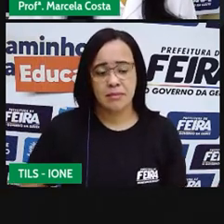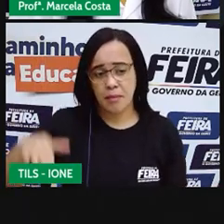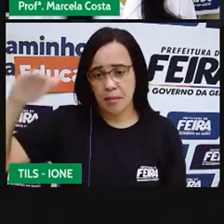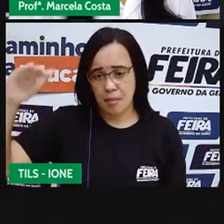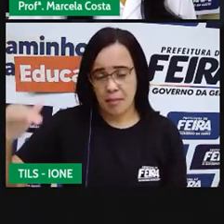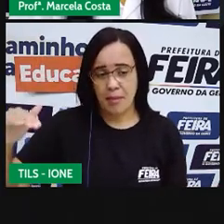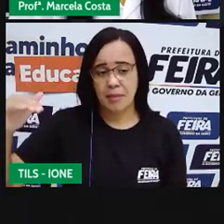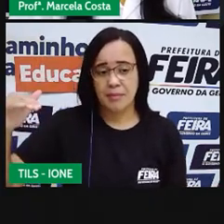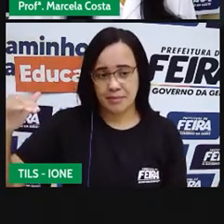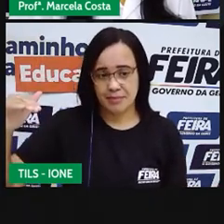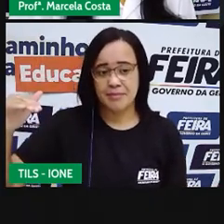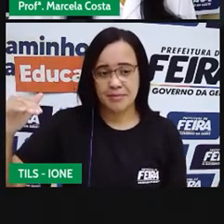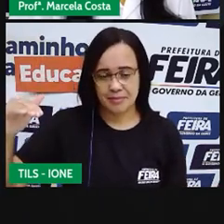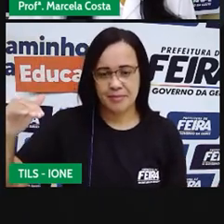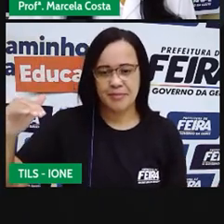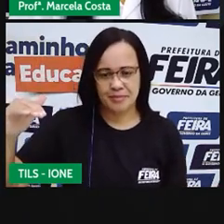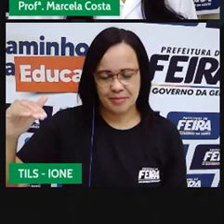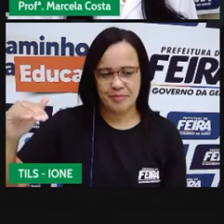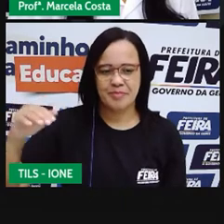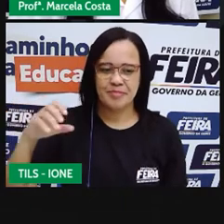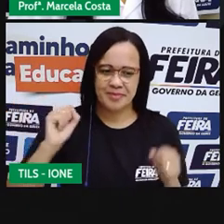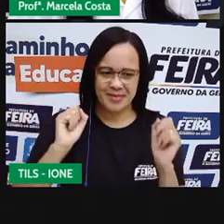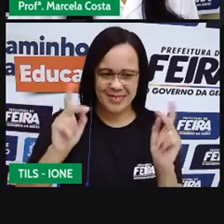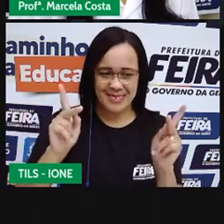É uma pessoa baixa.